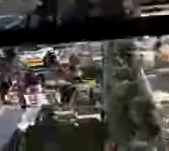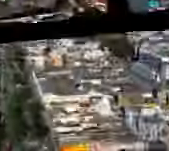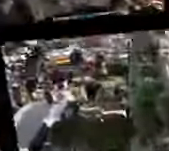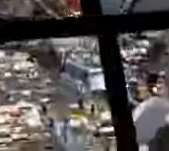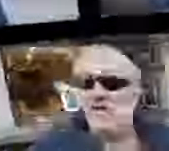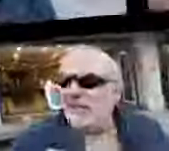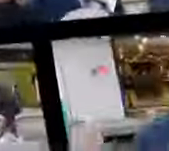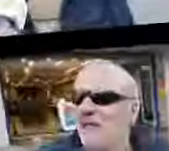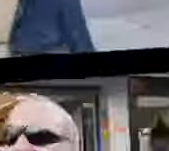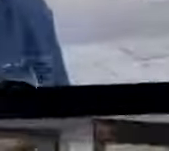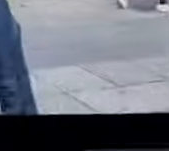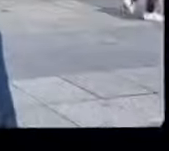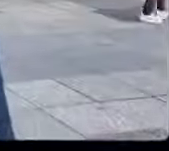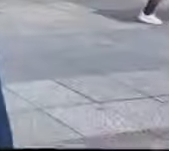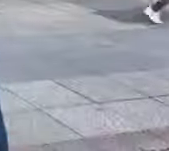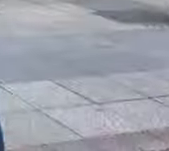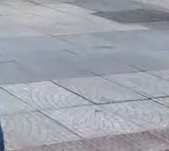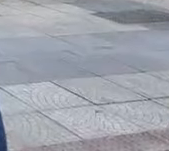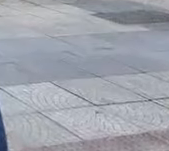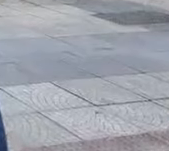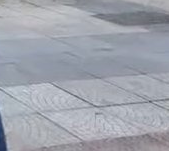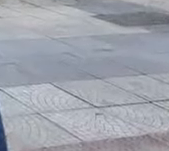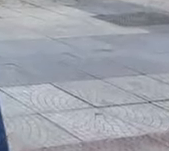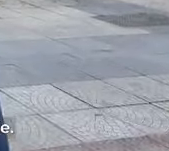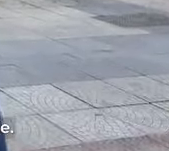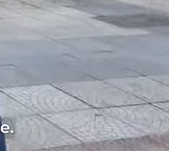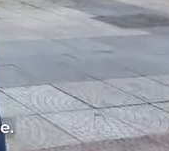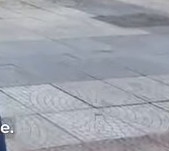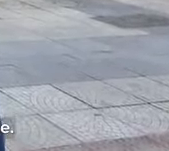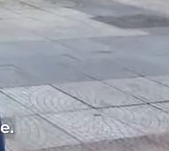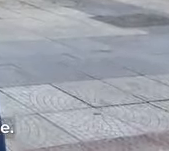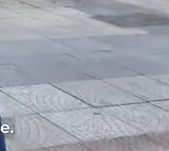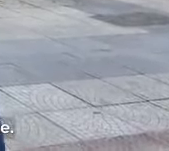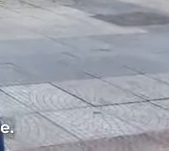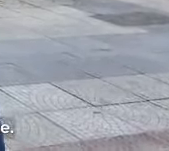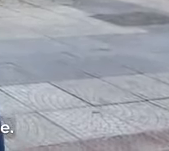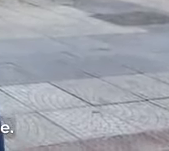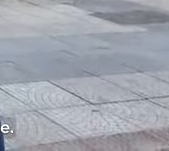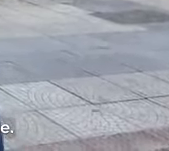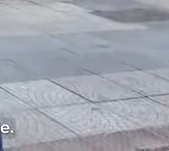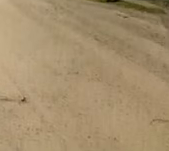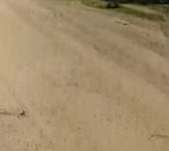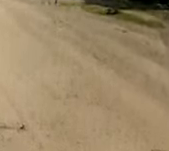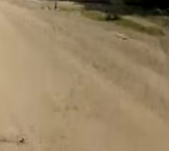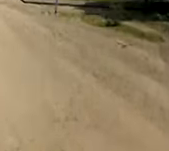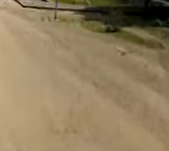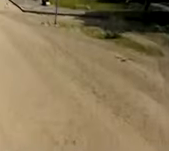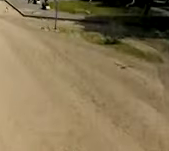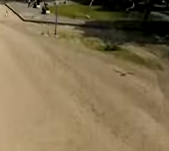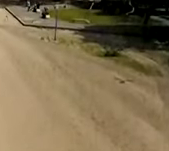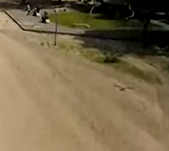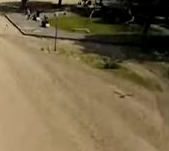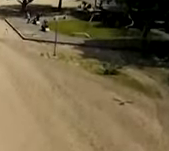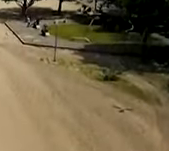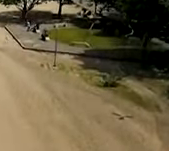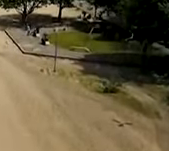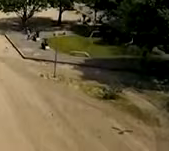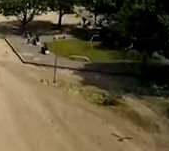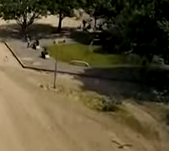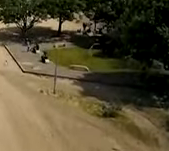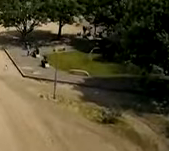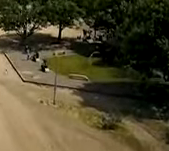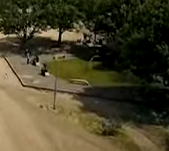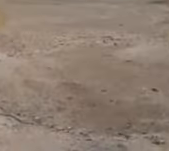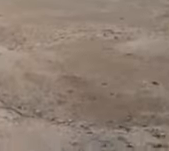Irajá, Irajá, Irajá. Ele fez ali a Ferreira Viana, um prefeito, advogado, né? Muito boa pessoa ele, né? Irajá, Irajá,